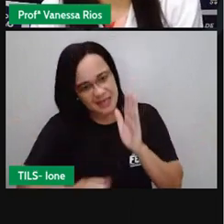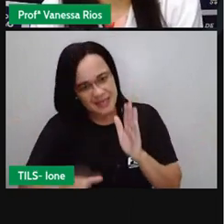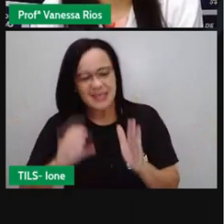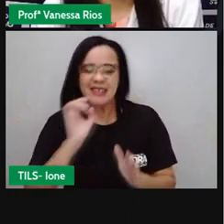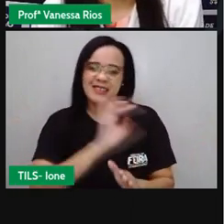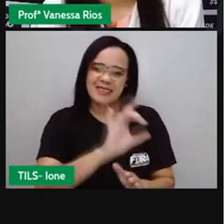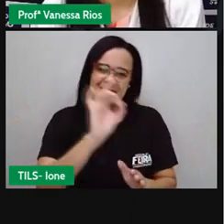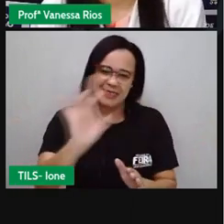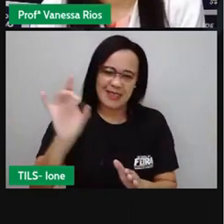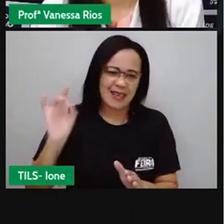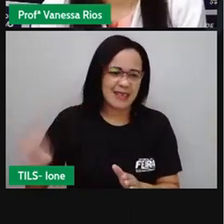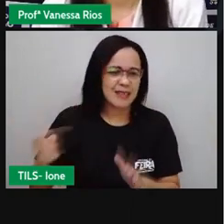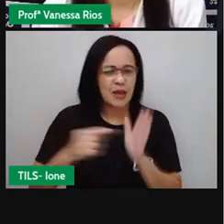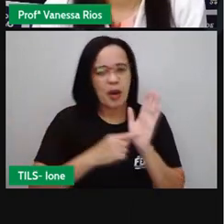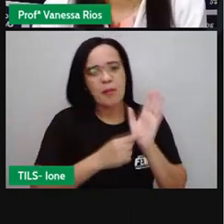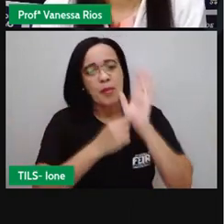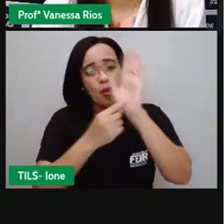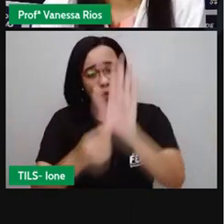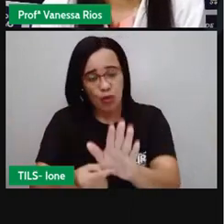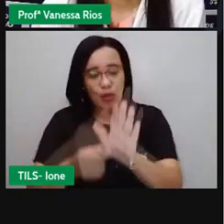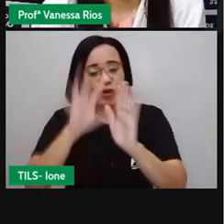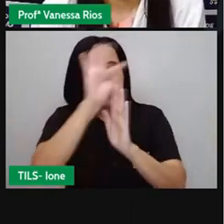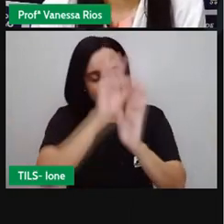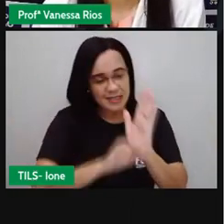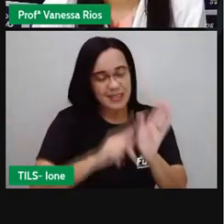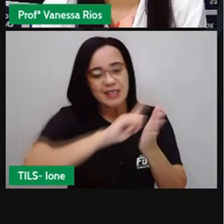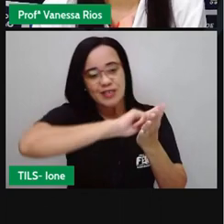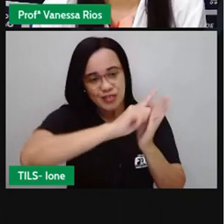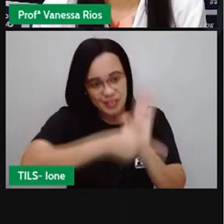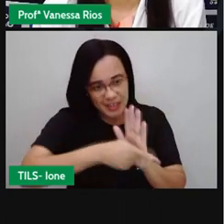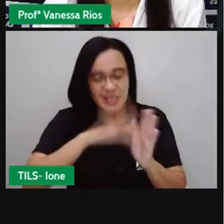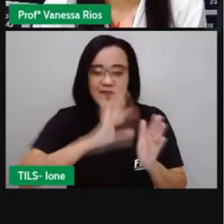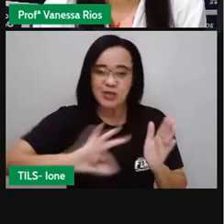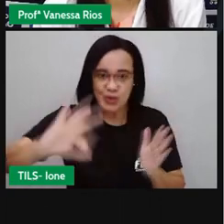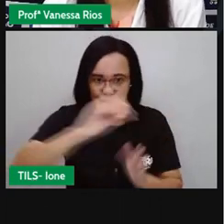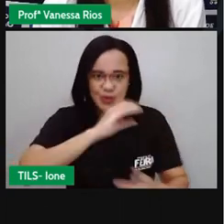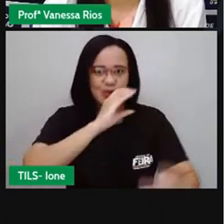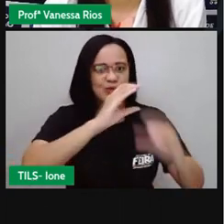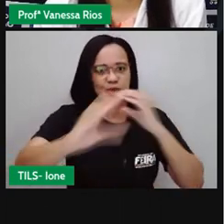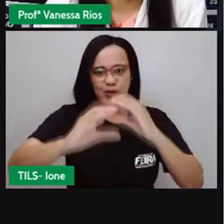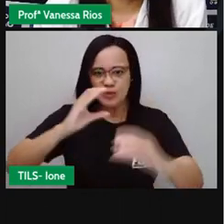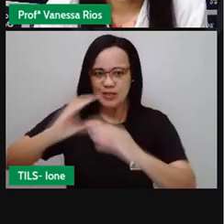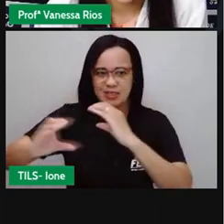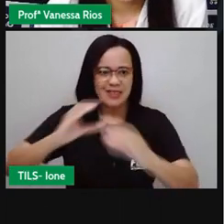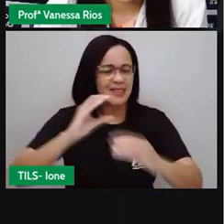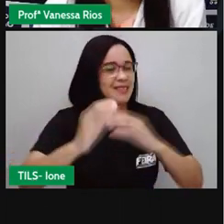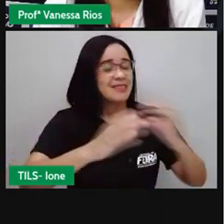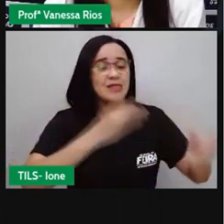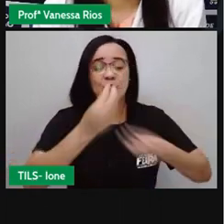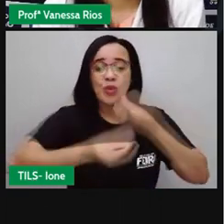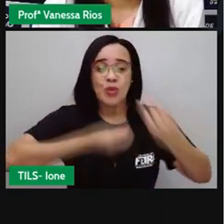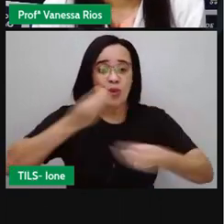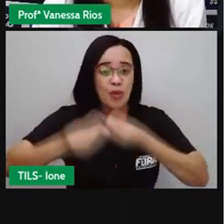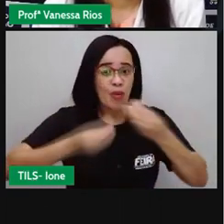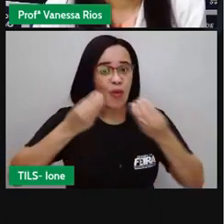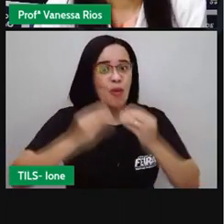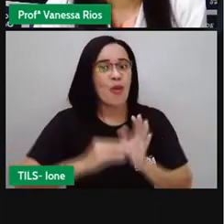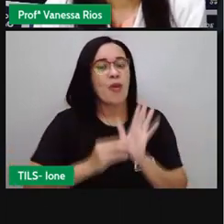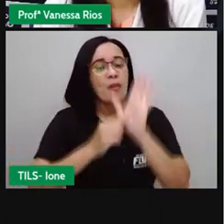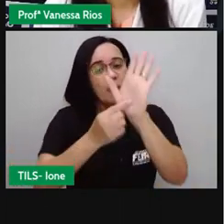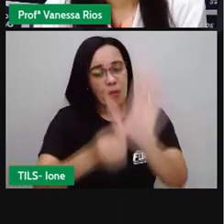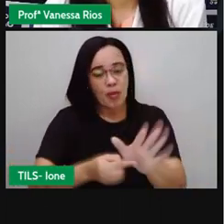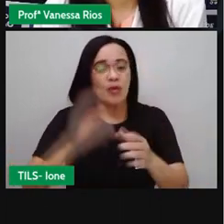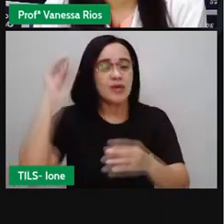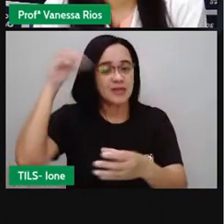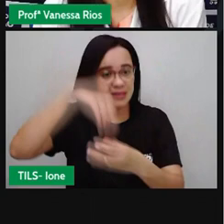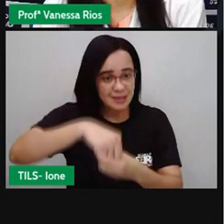apresenta quais são os meios de comunicação onde elas podem né as crônicas podem aparecer e vimos